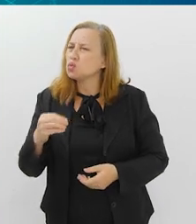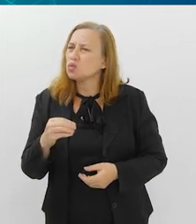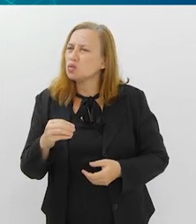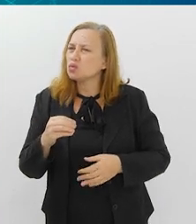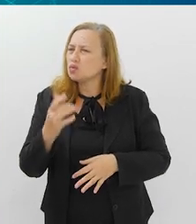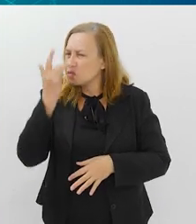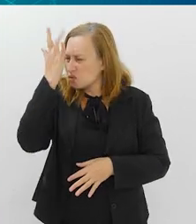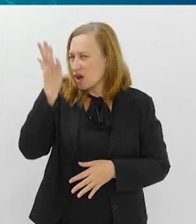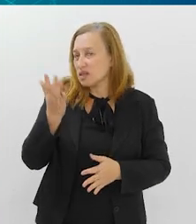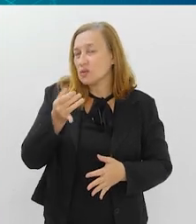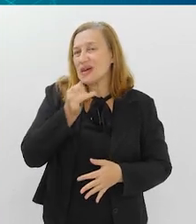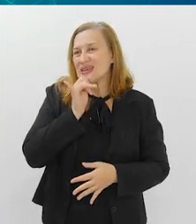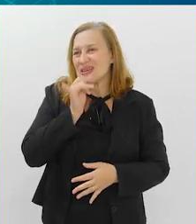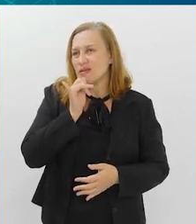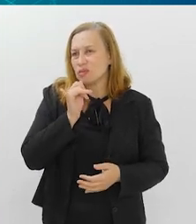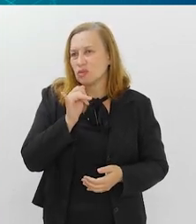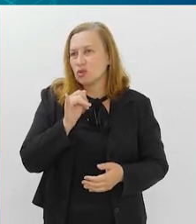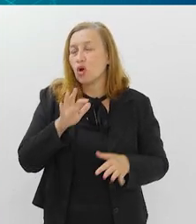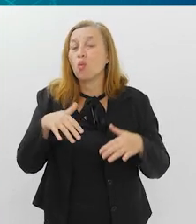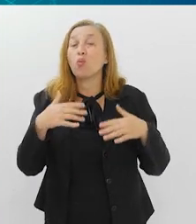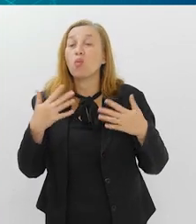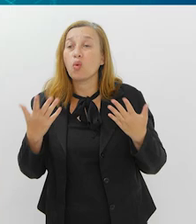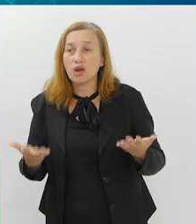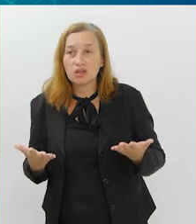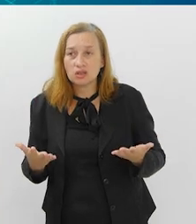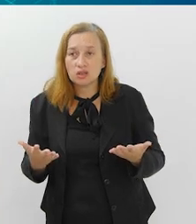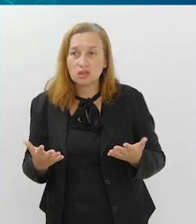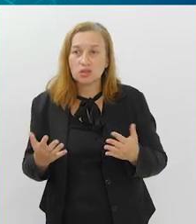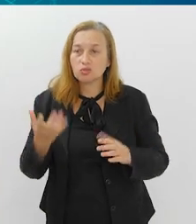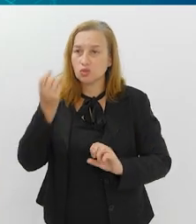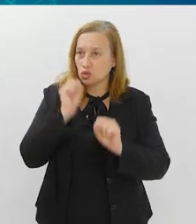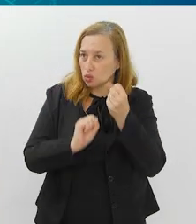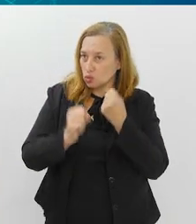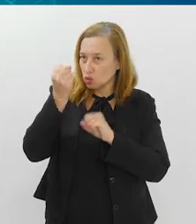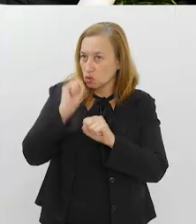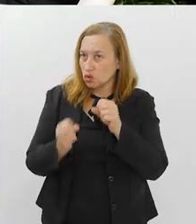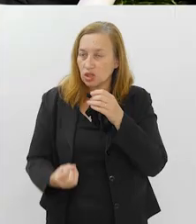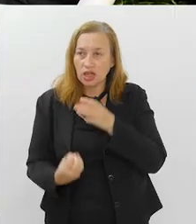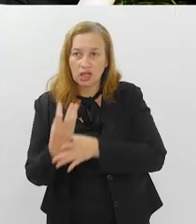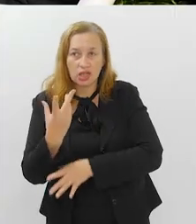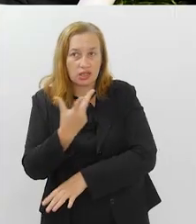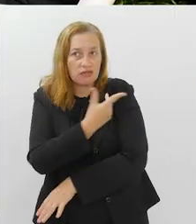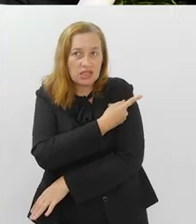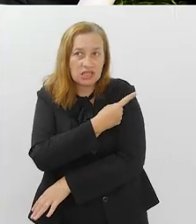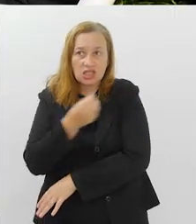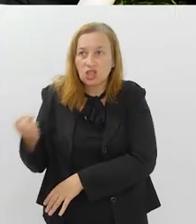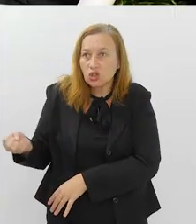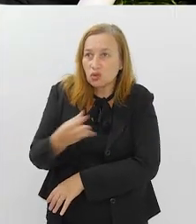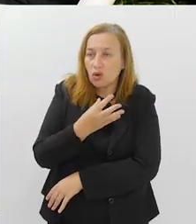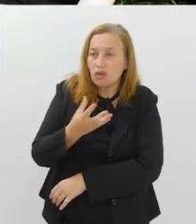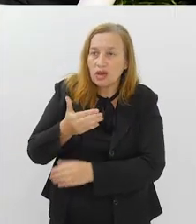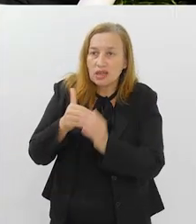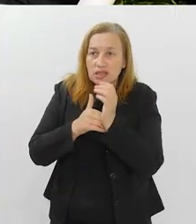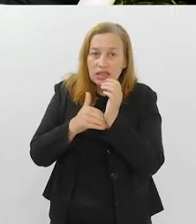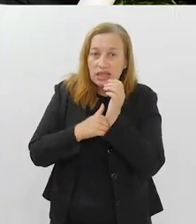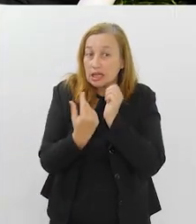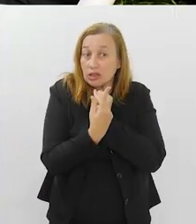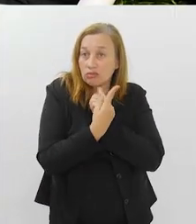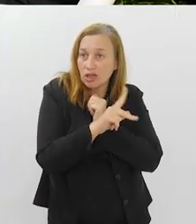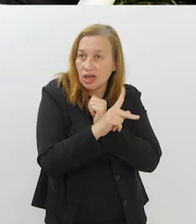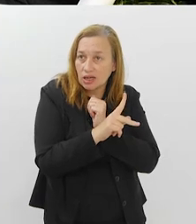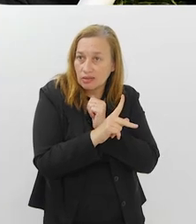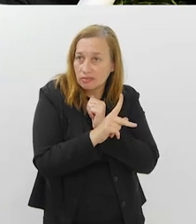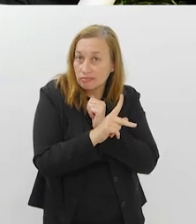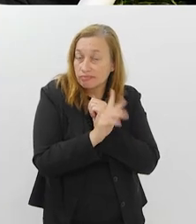tudo ficou mais fácil, por exemplo, quando uma indústria está criando uma vacina nova, isso é segredo